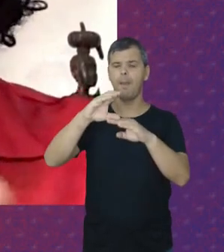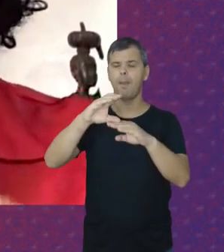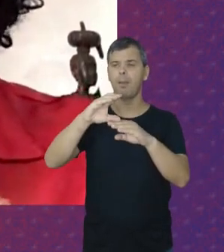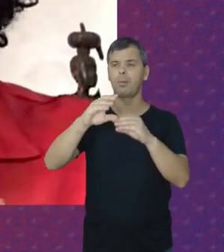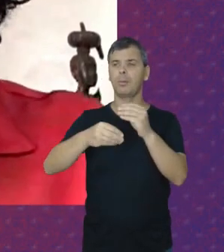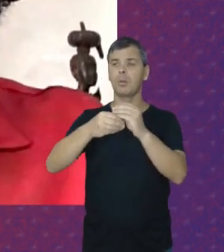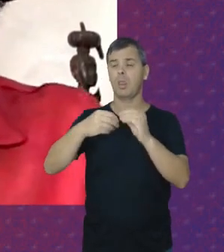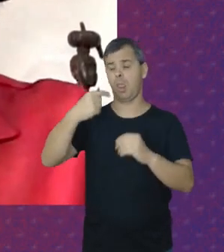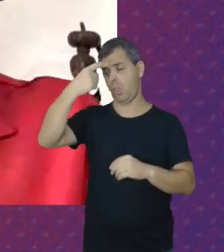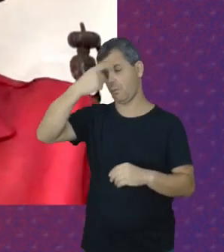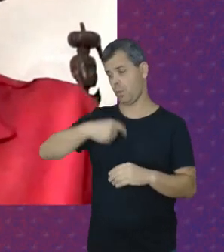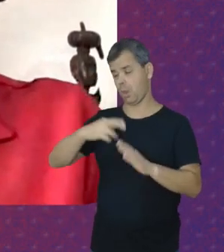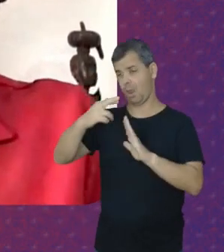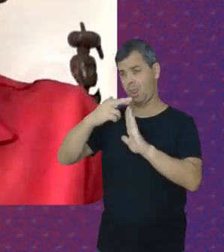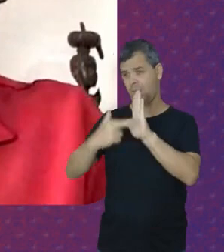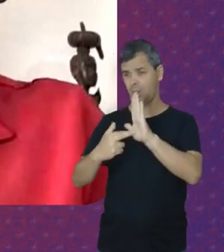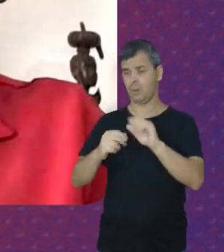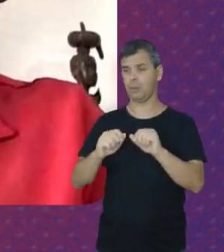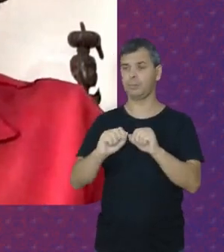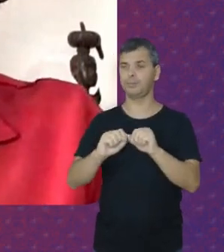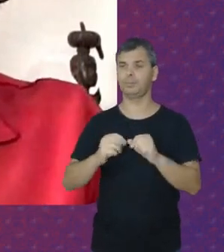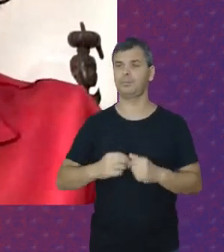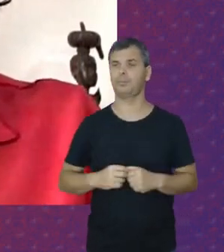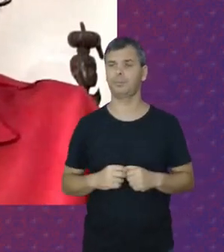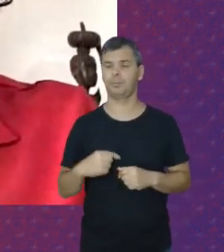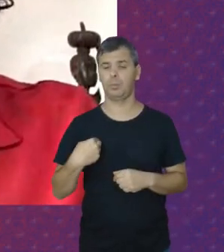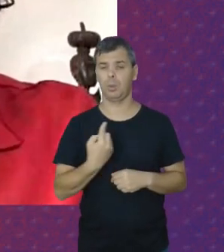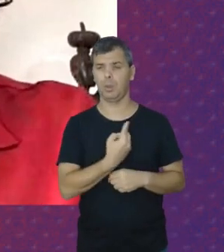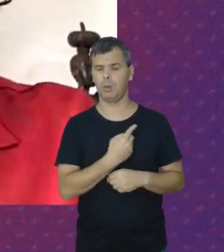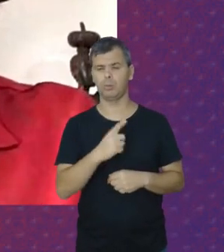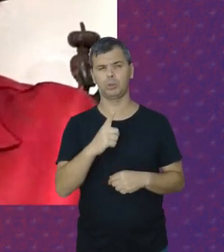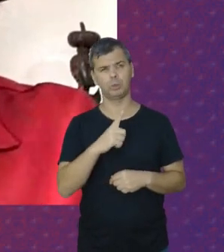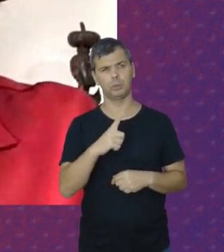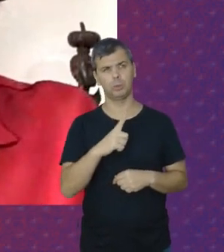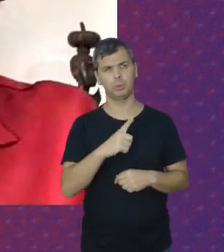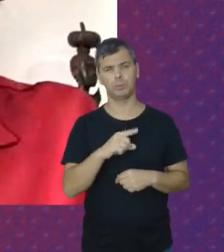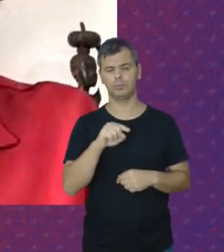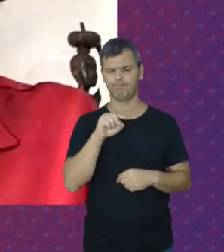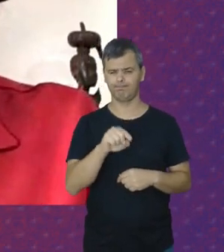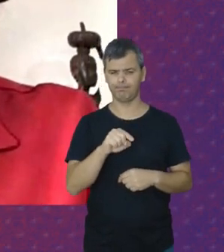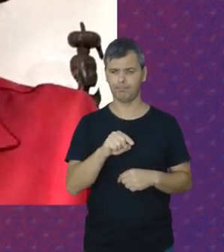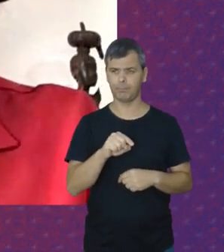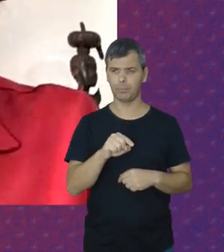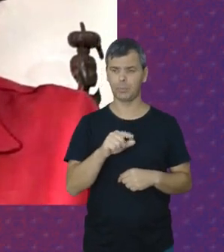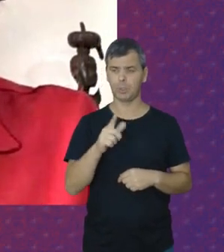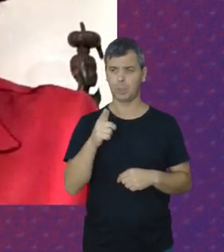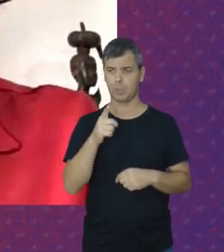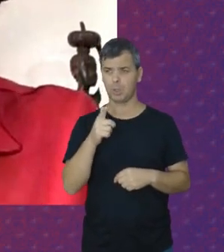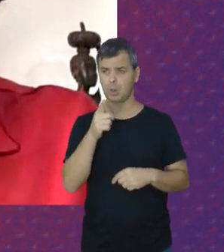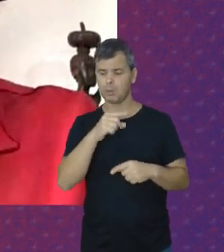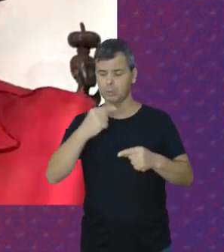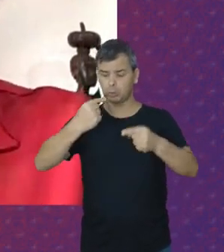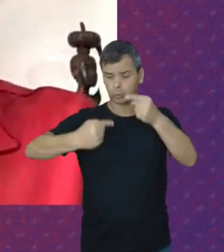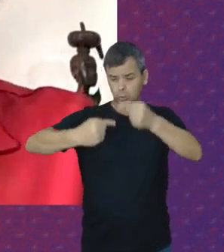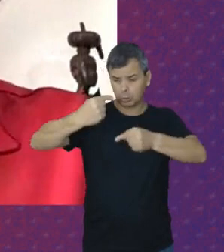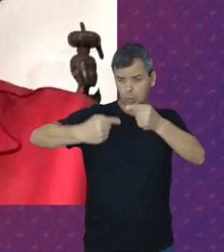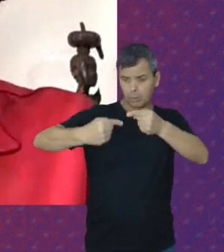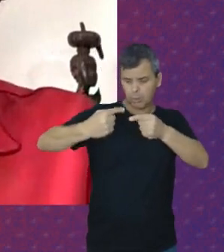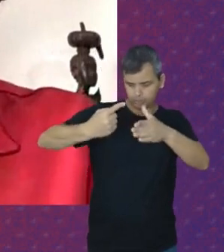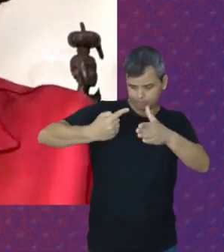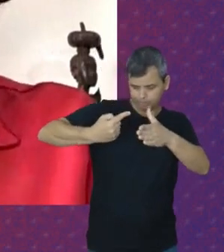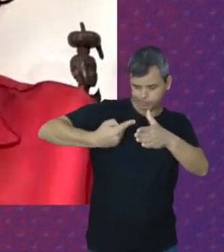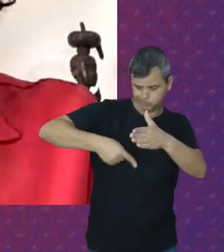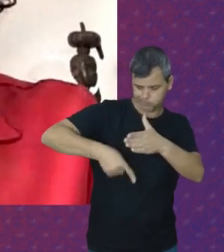eu fui Relatora E que nós Tivemos Ali Condição De fazer Um debate Mais